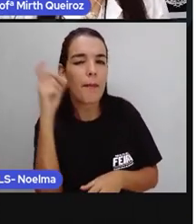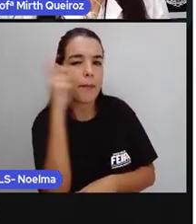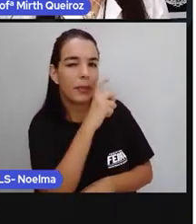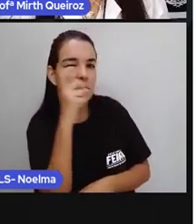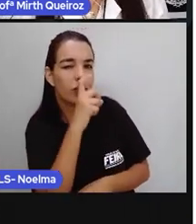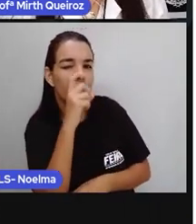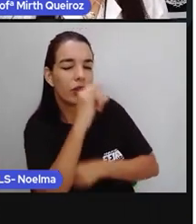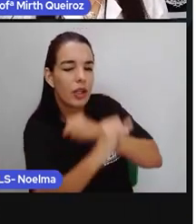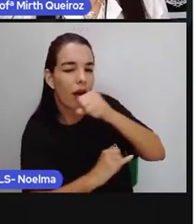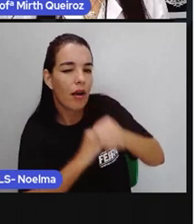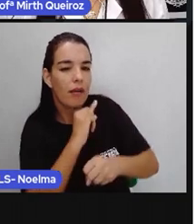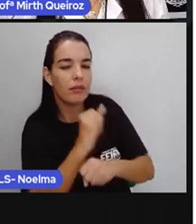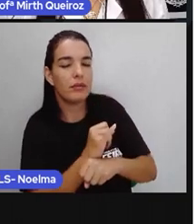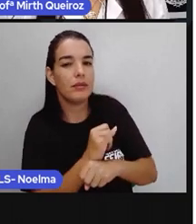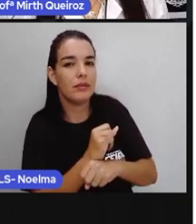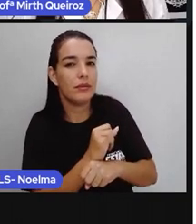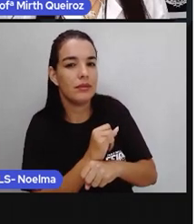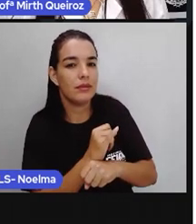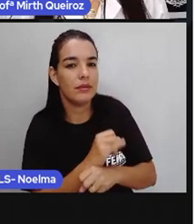news.